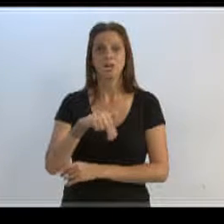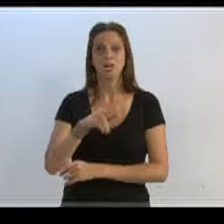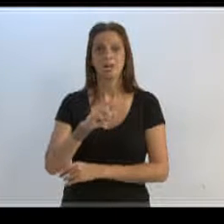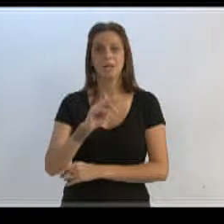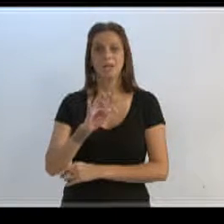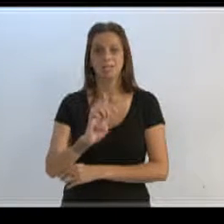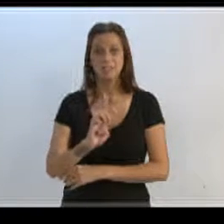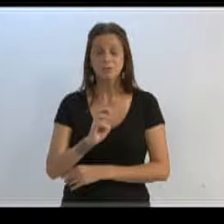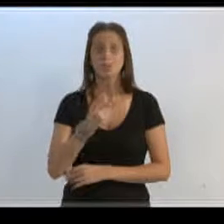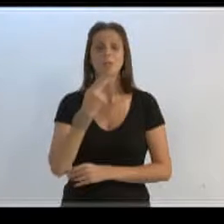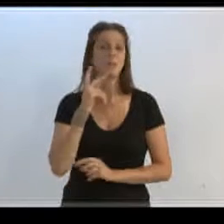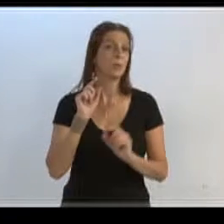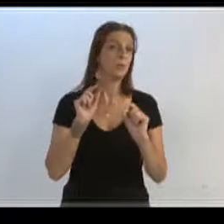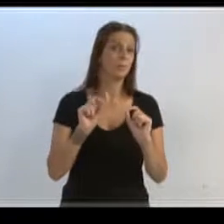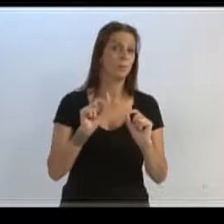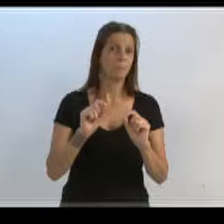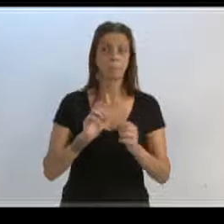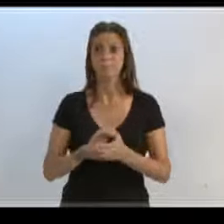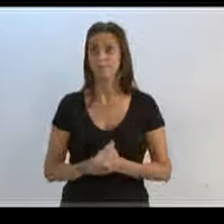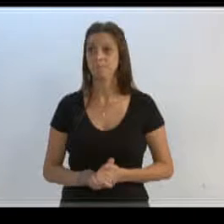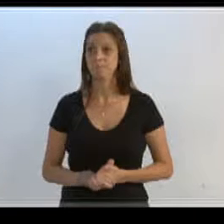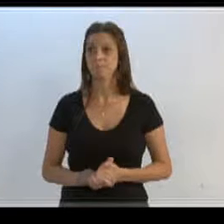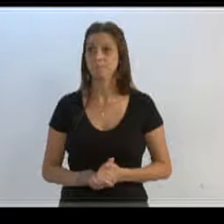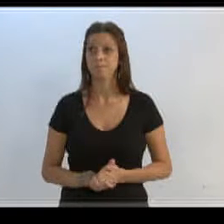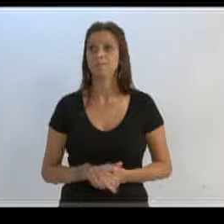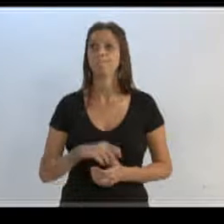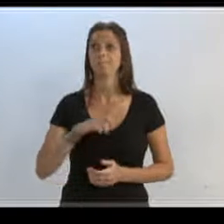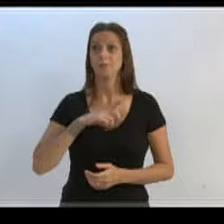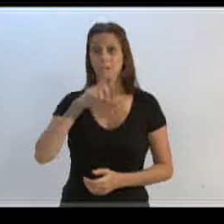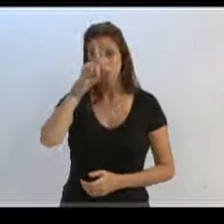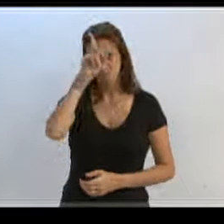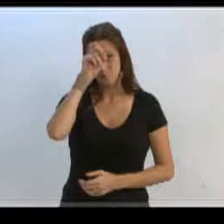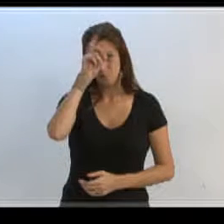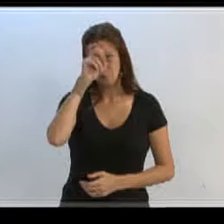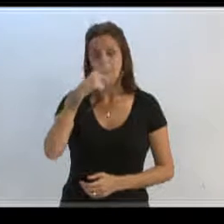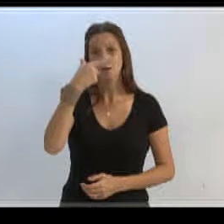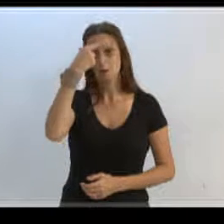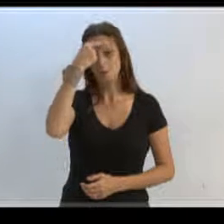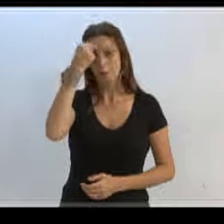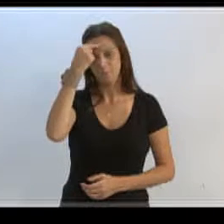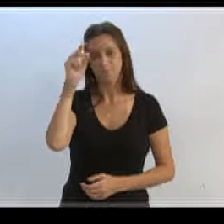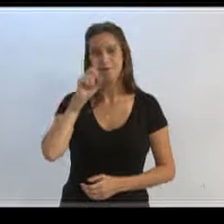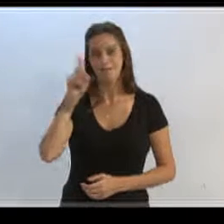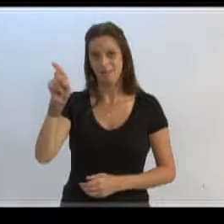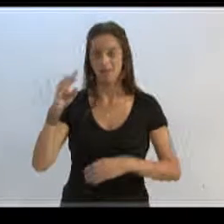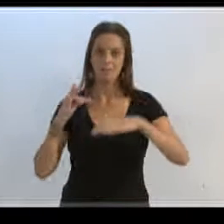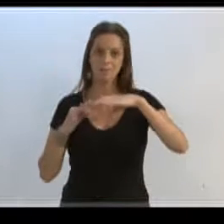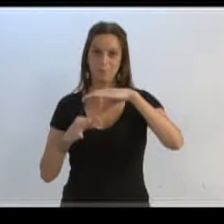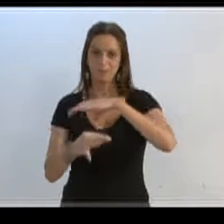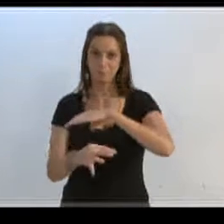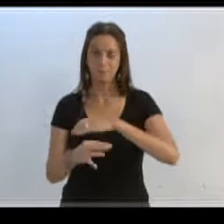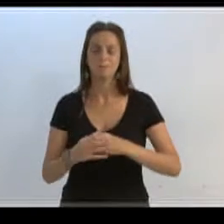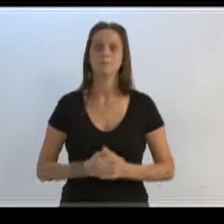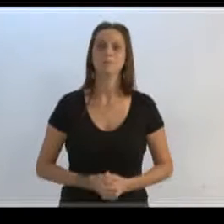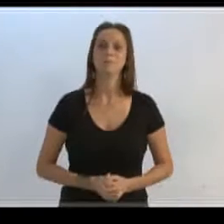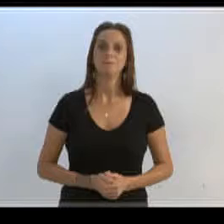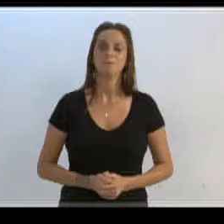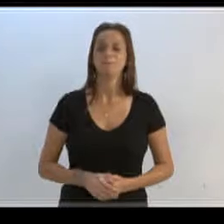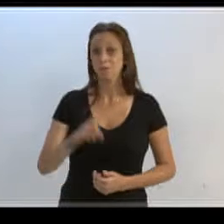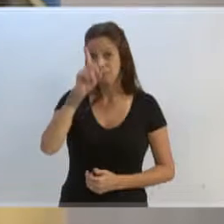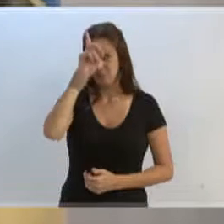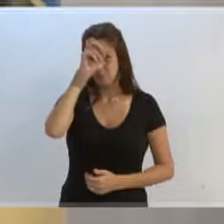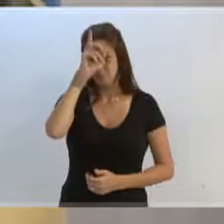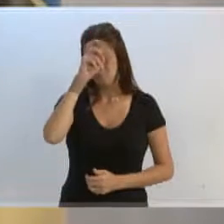respeito das instalações do Hospital Universitário, que fica lá na Fortaleza Alta, que é da FURB. Esse hospital